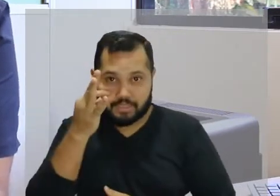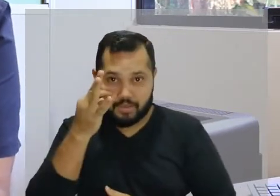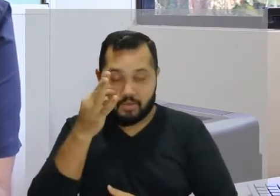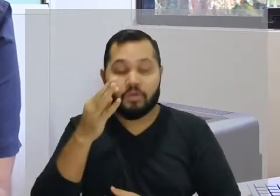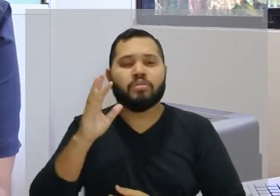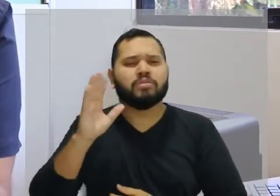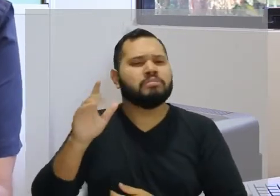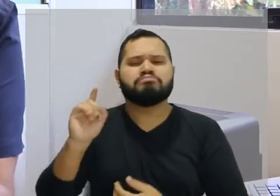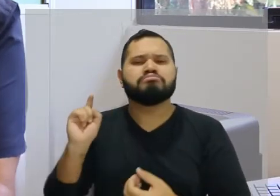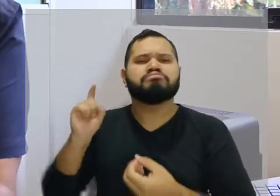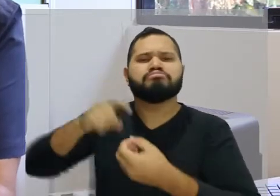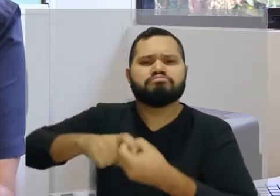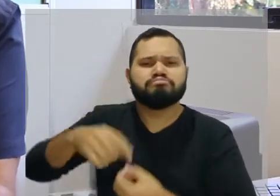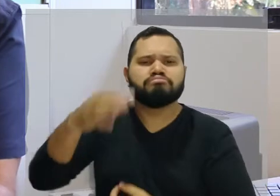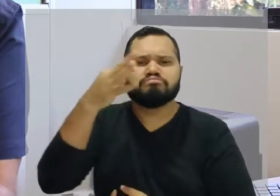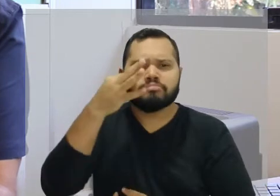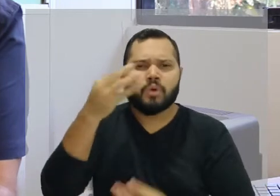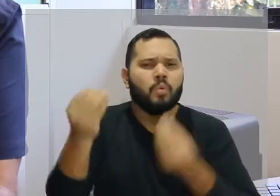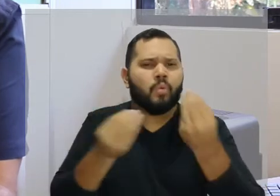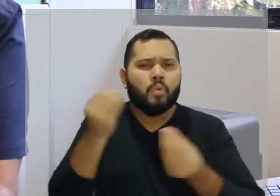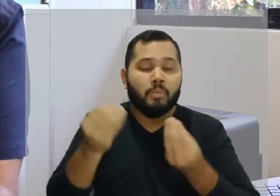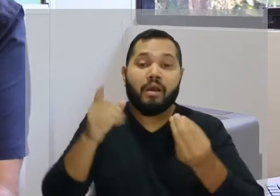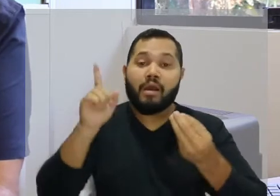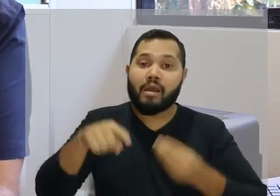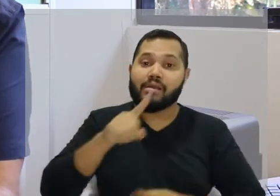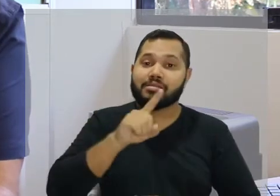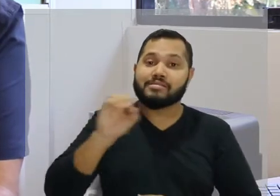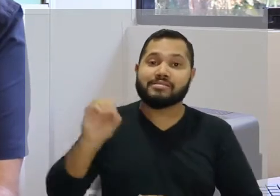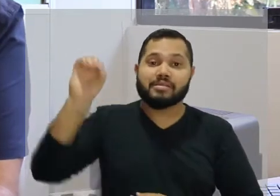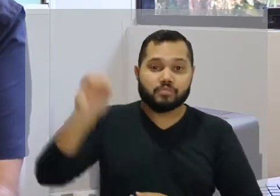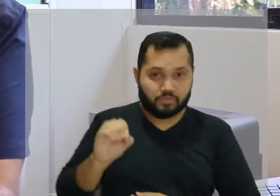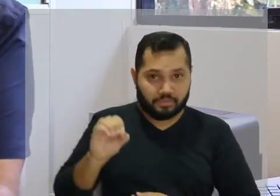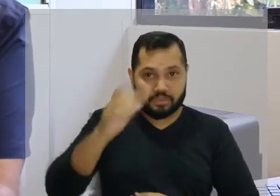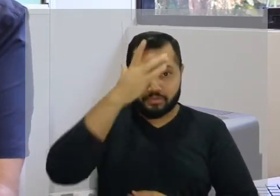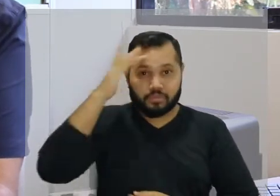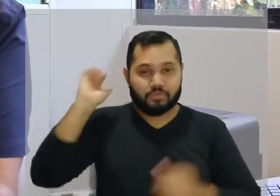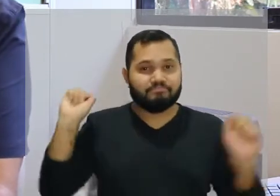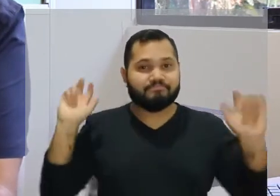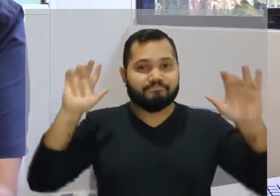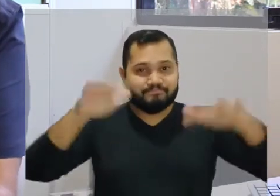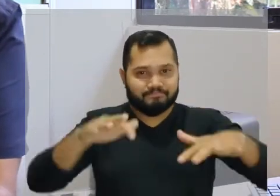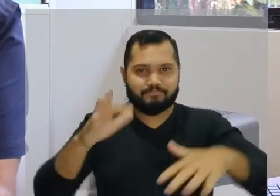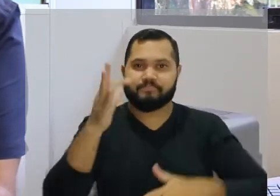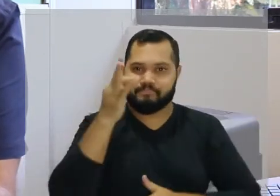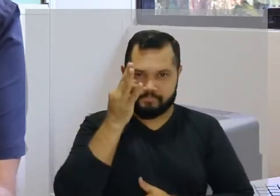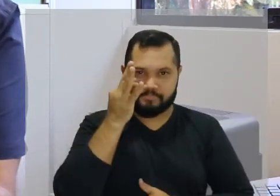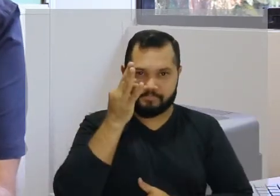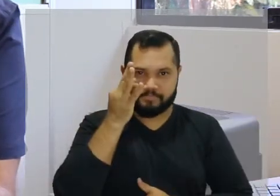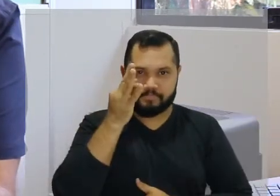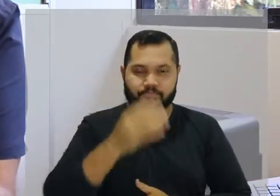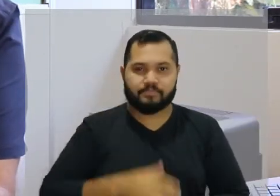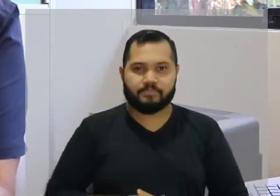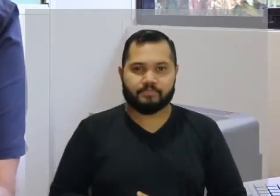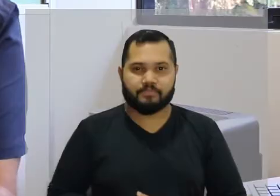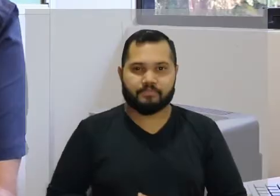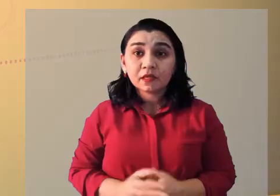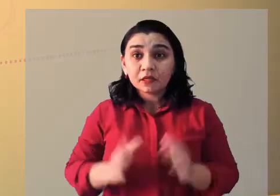para o presencial. Então, esse retorno tem a ver com a possibilidade de 100% de presencialidade.